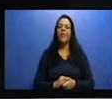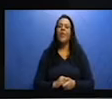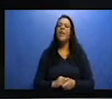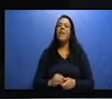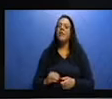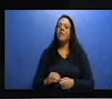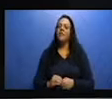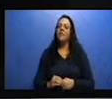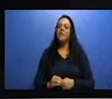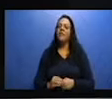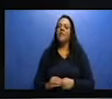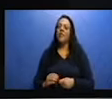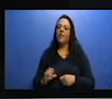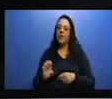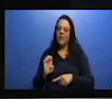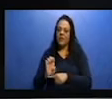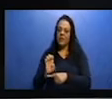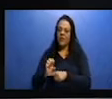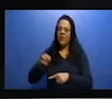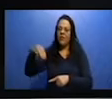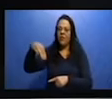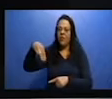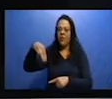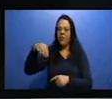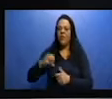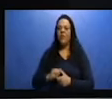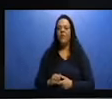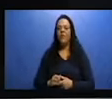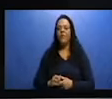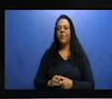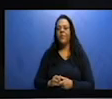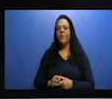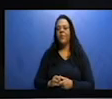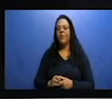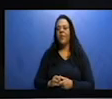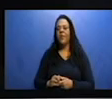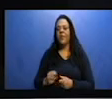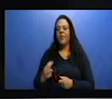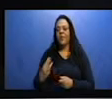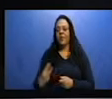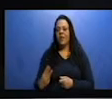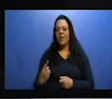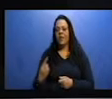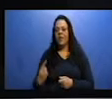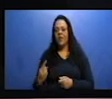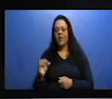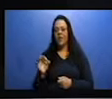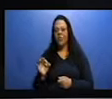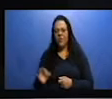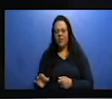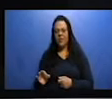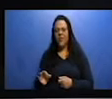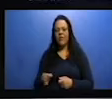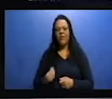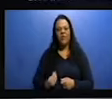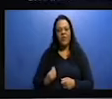vivendo na zona urbana. Nessa cidade, dois terços, a grande maioria da população vive ainda na zona rural.